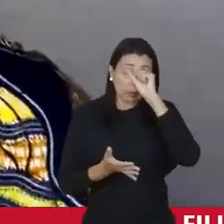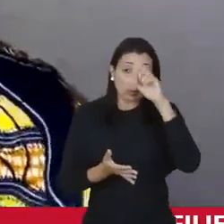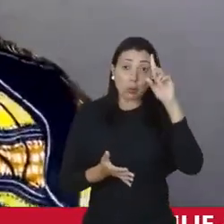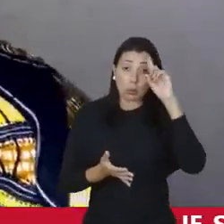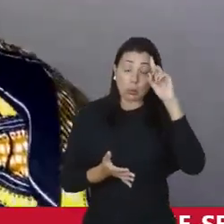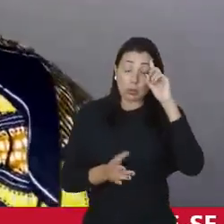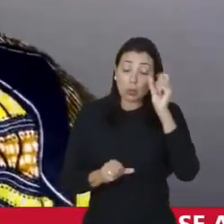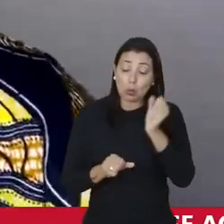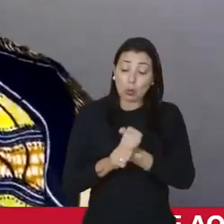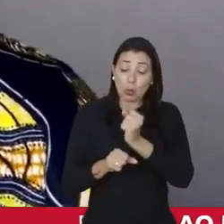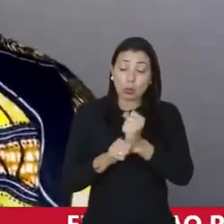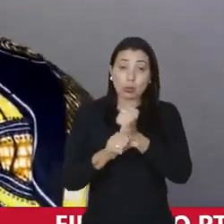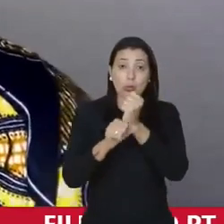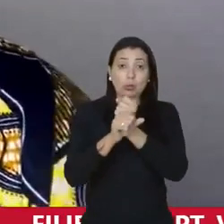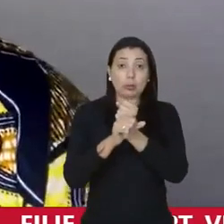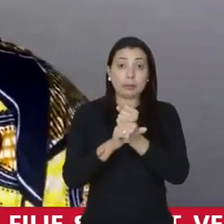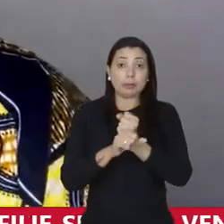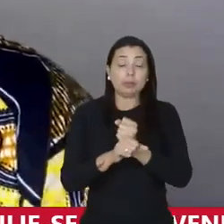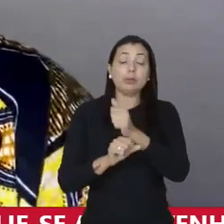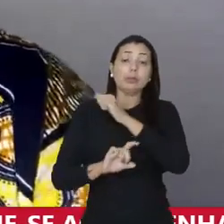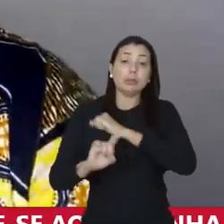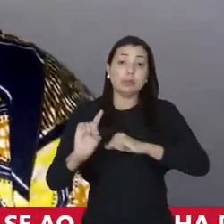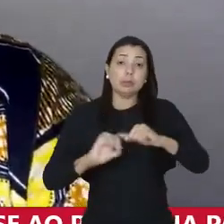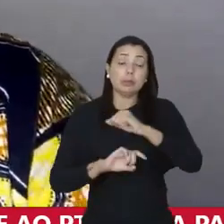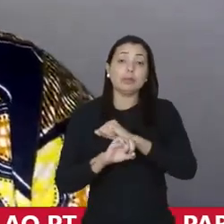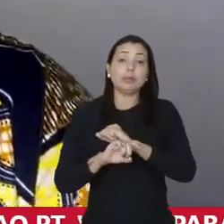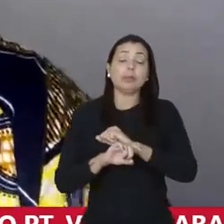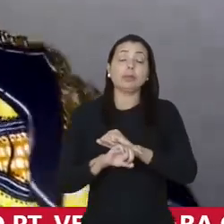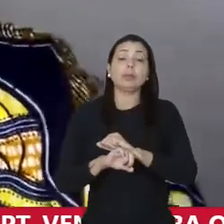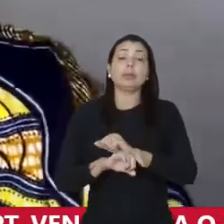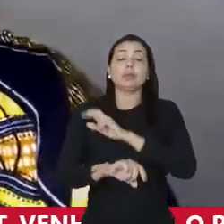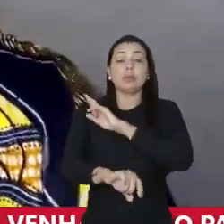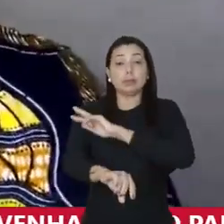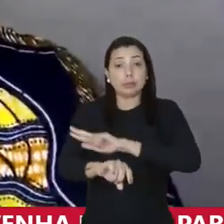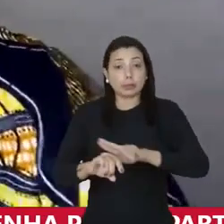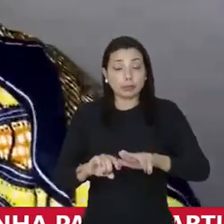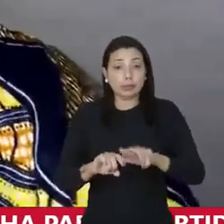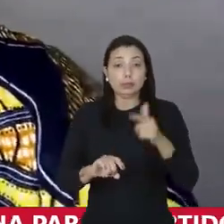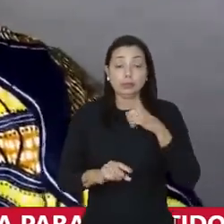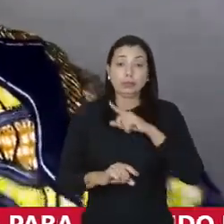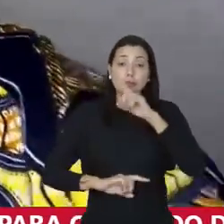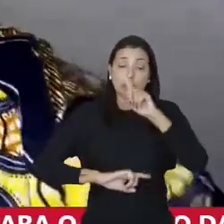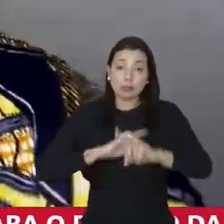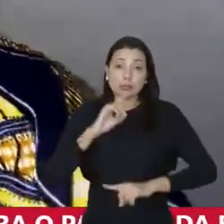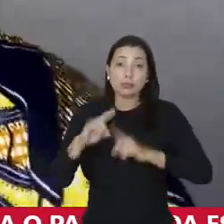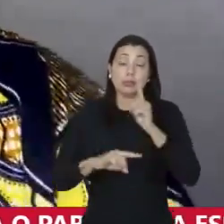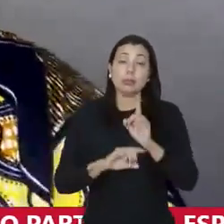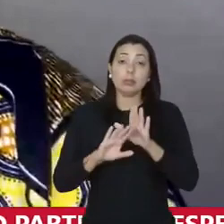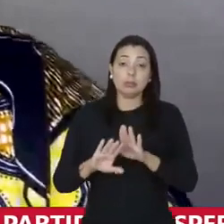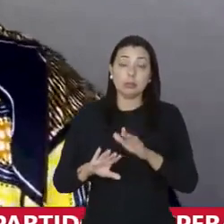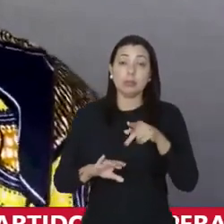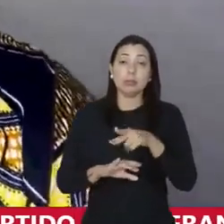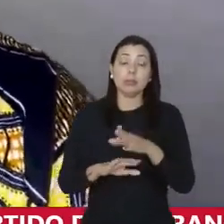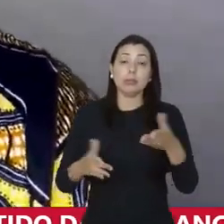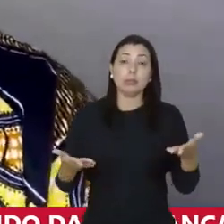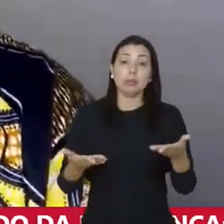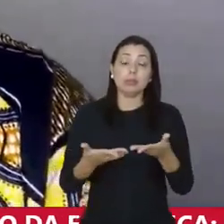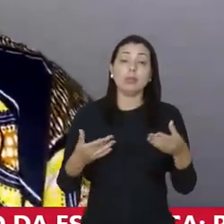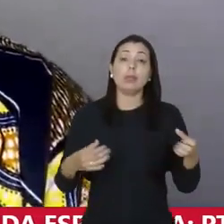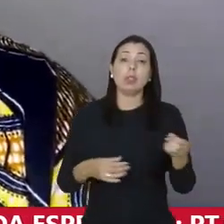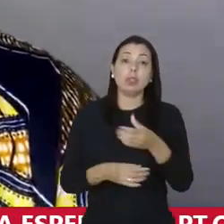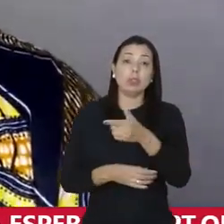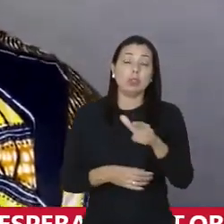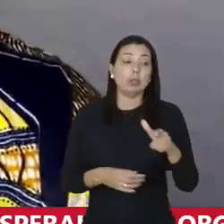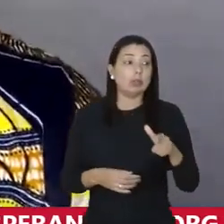construíram e constroem toda uma sociedade anti-racista para que a gente consiga avançar e assim sucessivamente porque a gente novamente